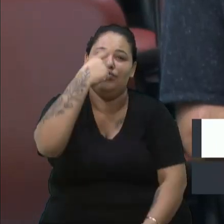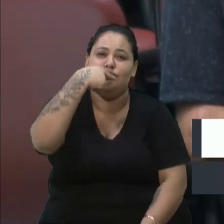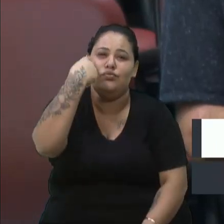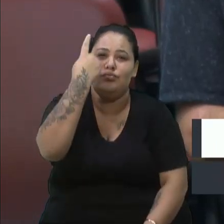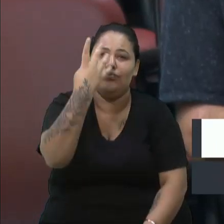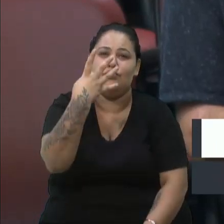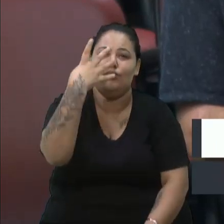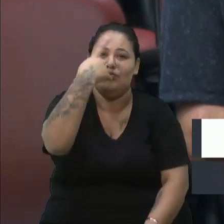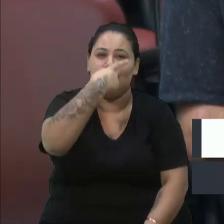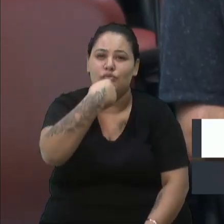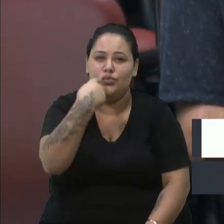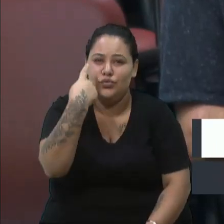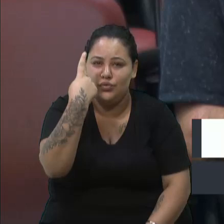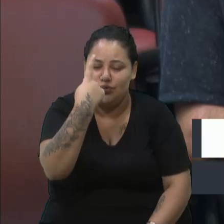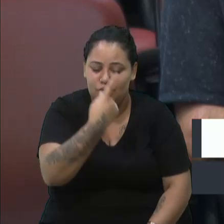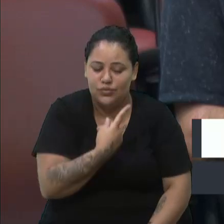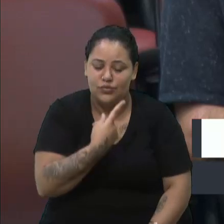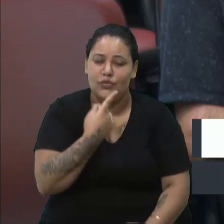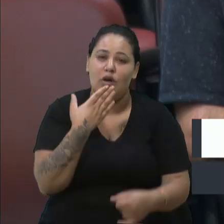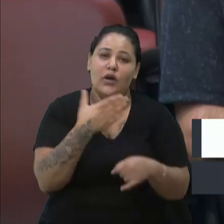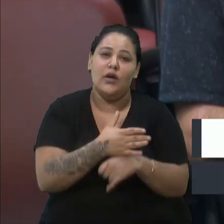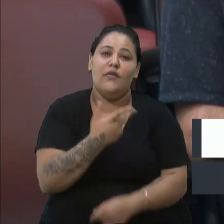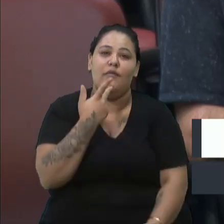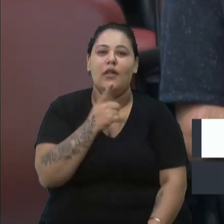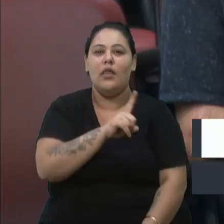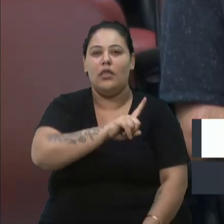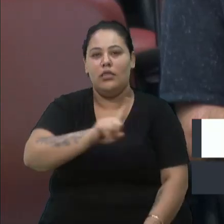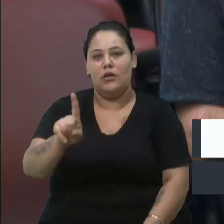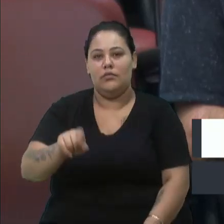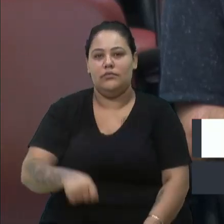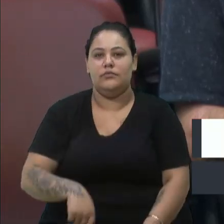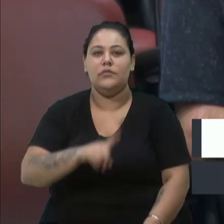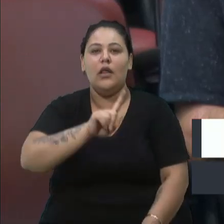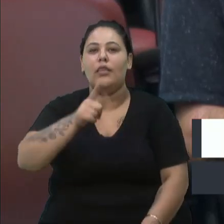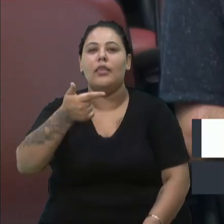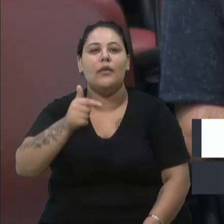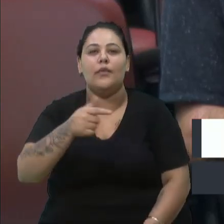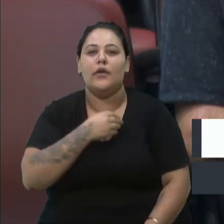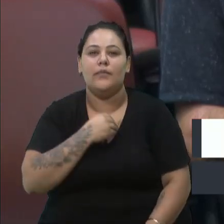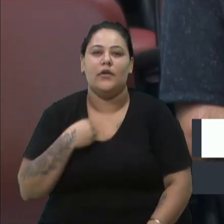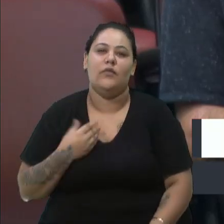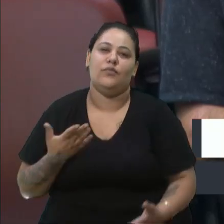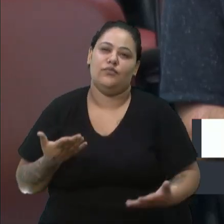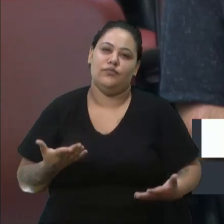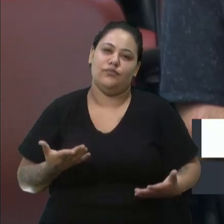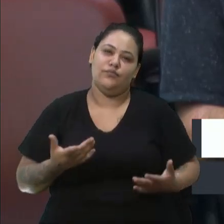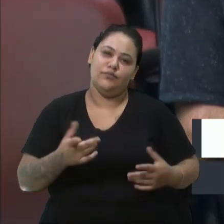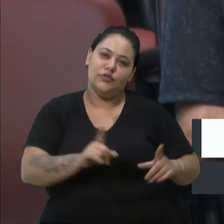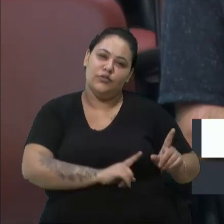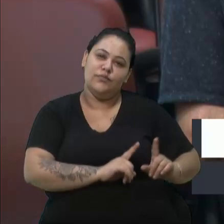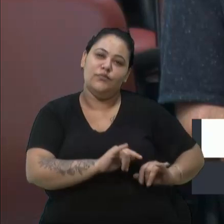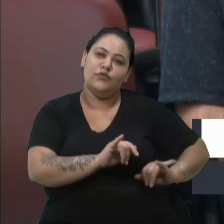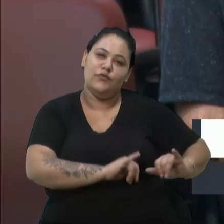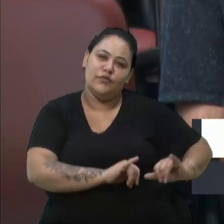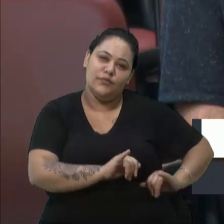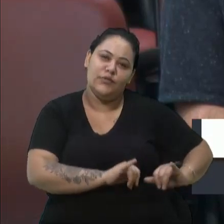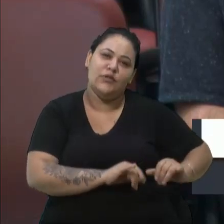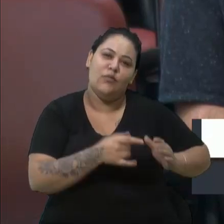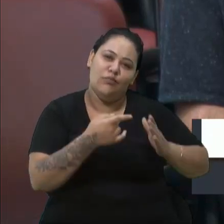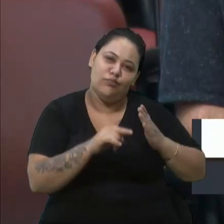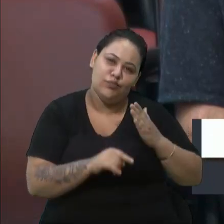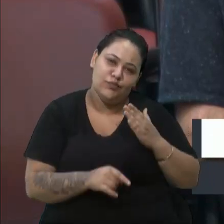médico chegar ali e levar um não ou dizer que não tem médico? É um sofrimento intenso e espero que termine esse sofrimento na